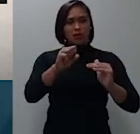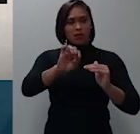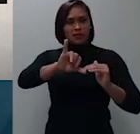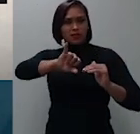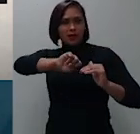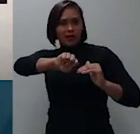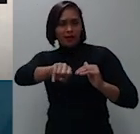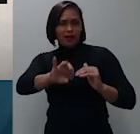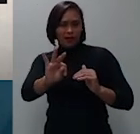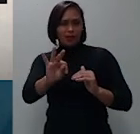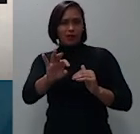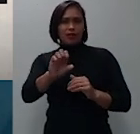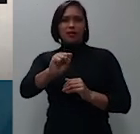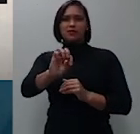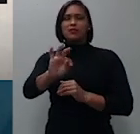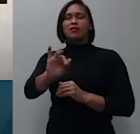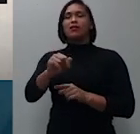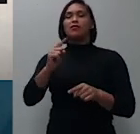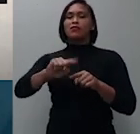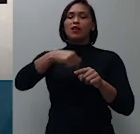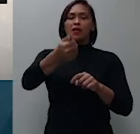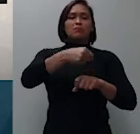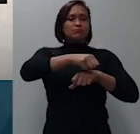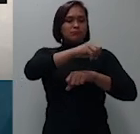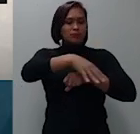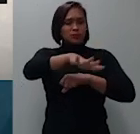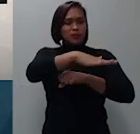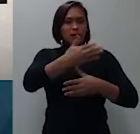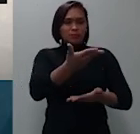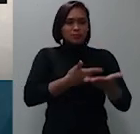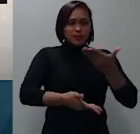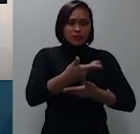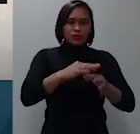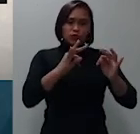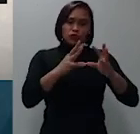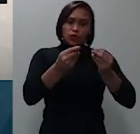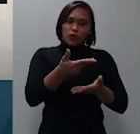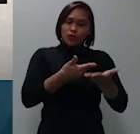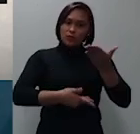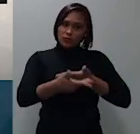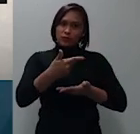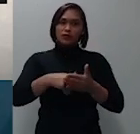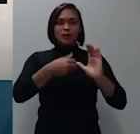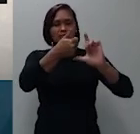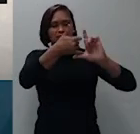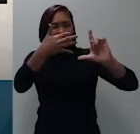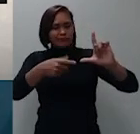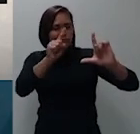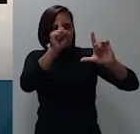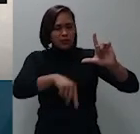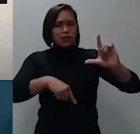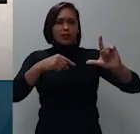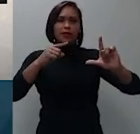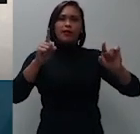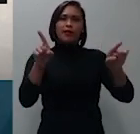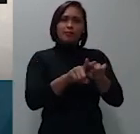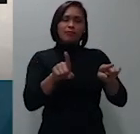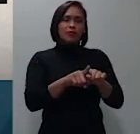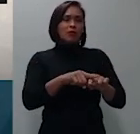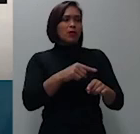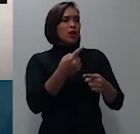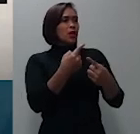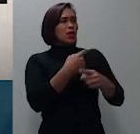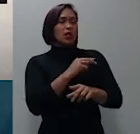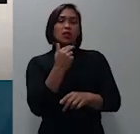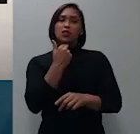publicidade e participação de todos os envolvidos o caráter é irretratável e irrenunciável do acordo